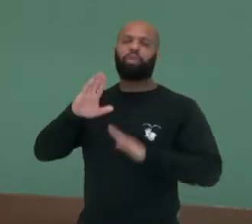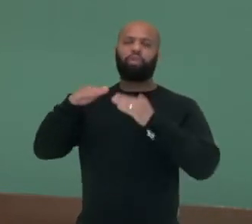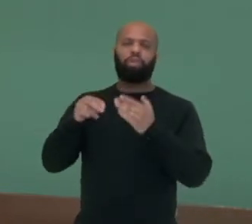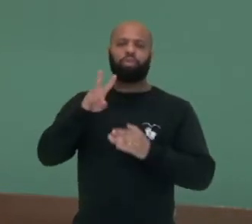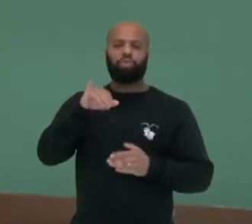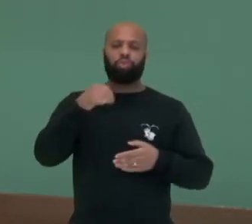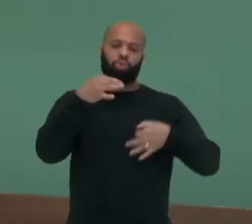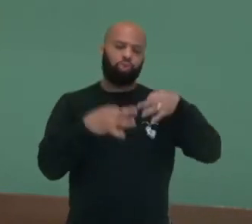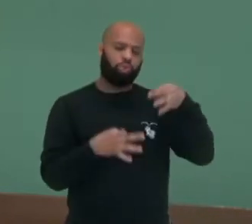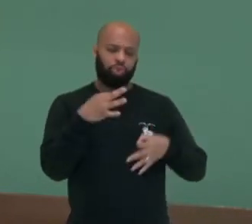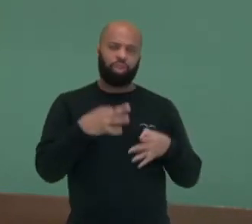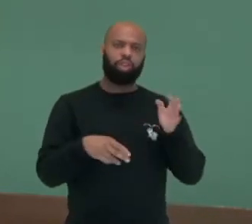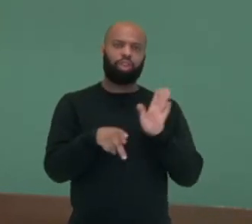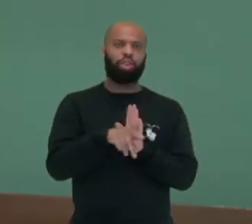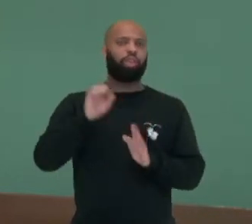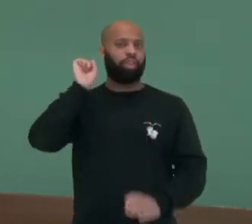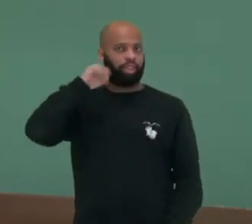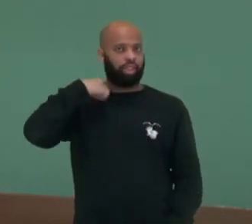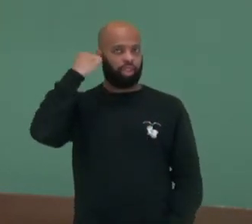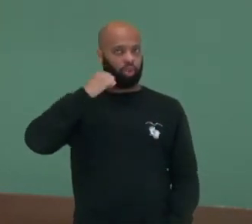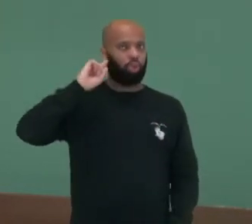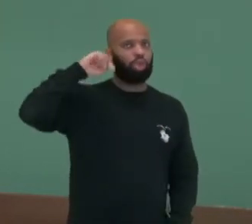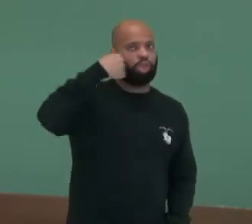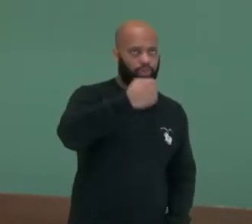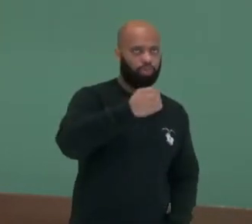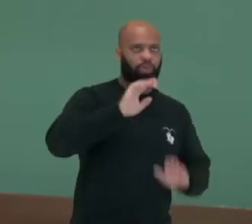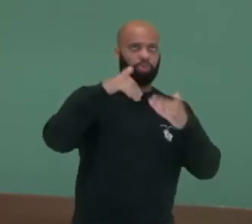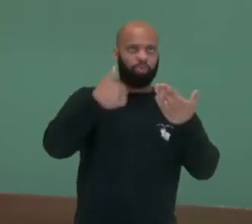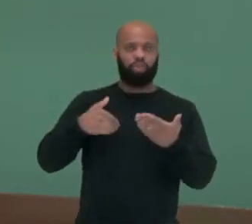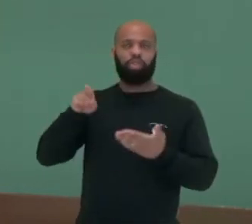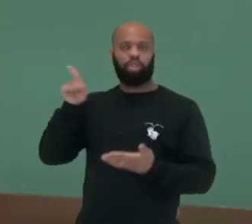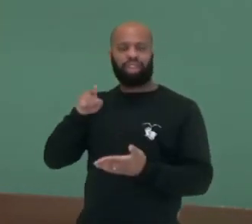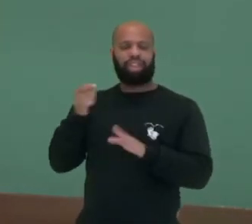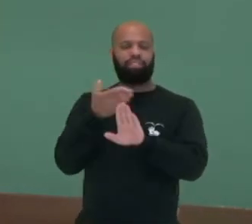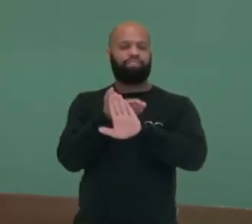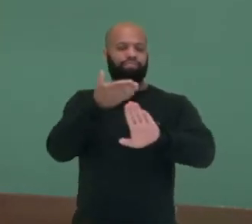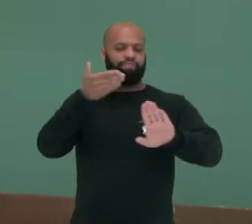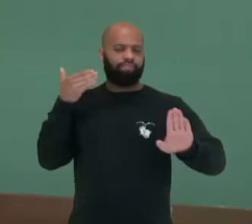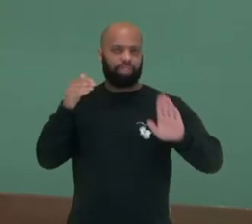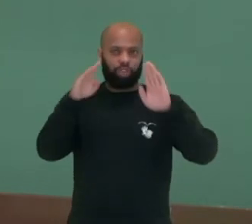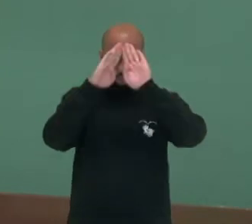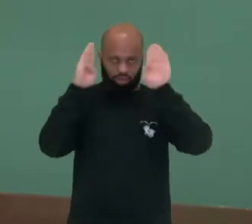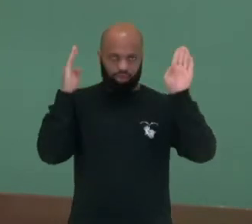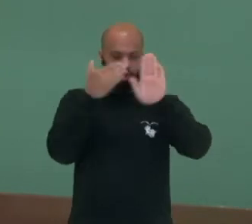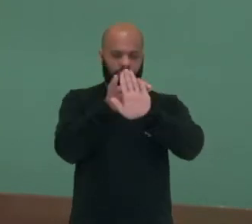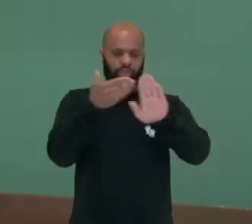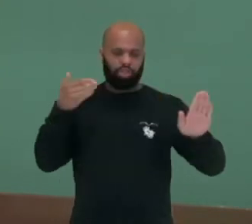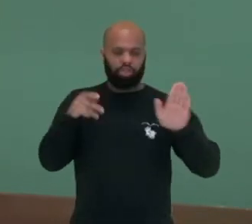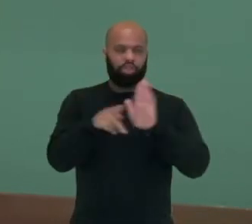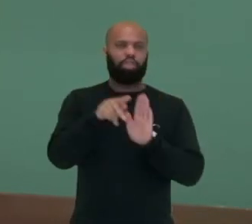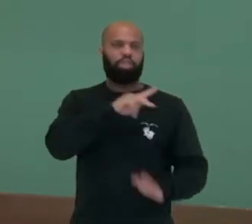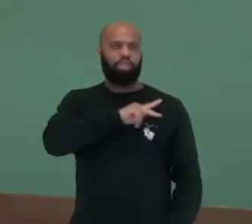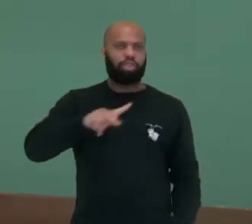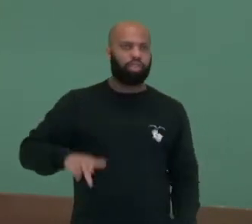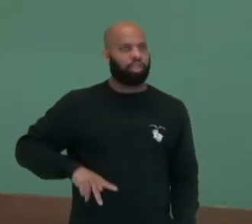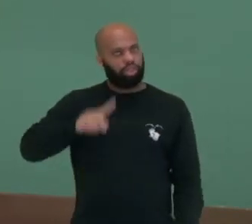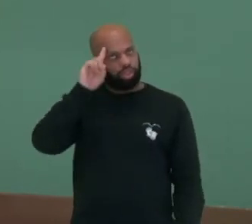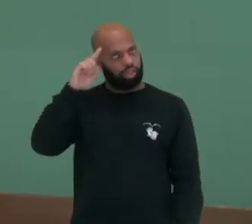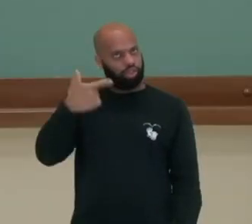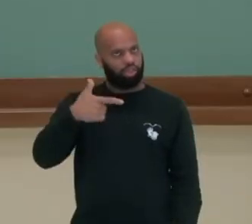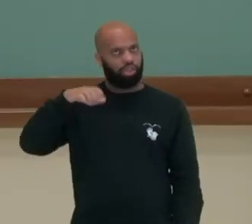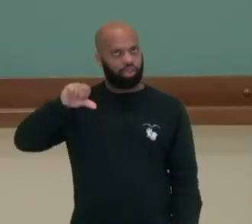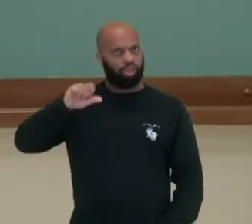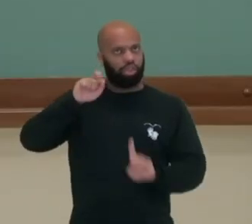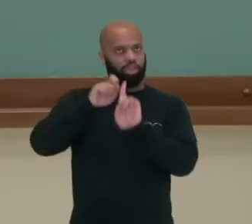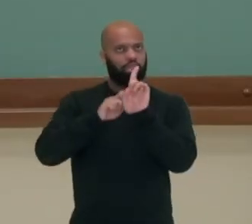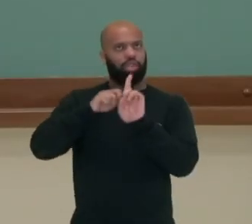então julgado pelos senadores. O Collor foi afastado da presidência imediatamente, em 29 de setembro, e o